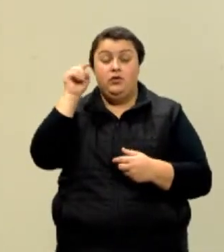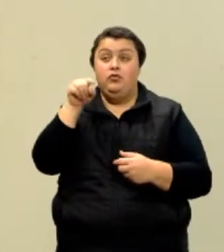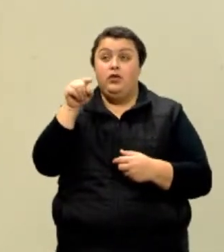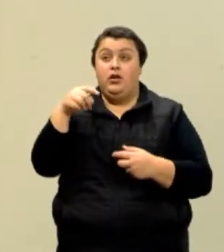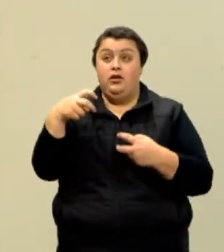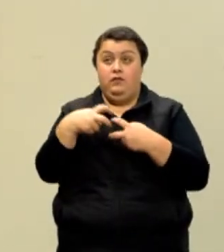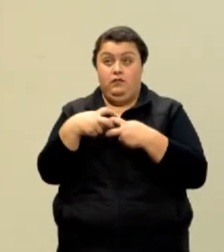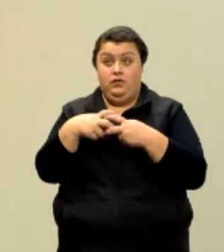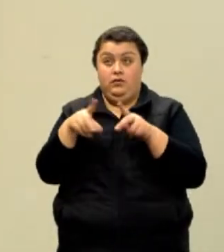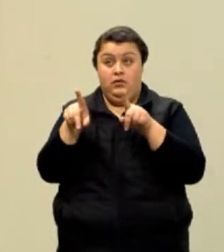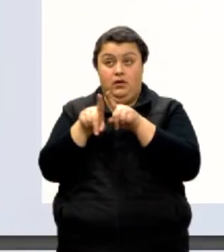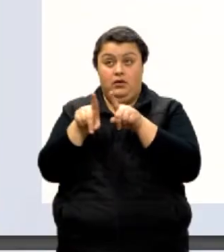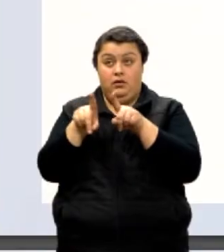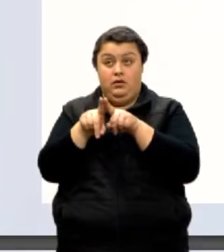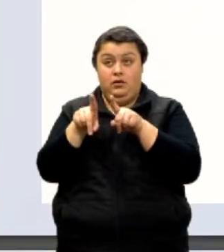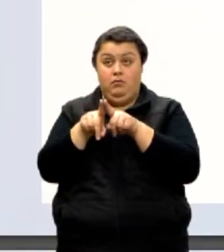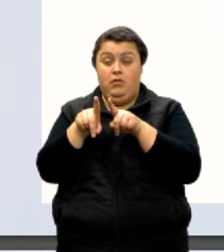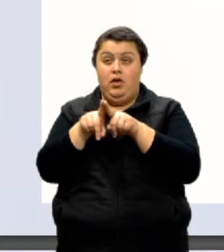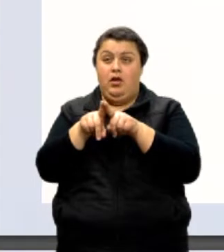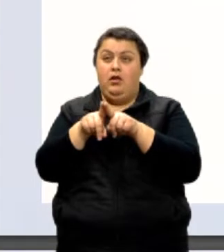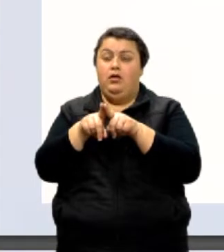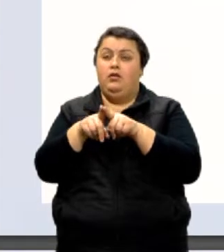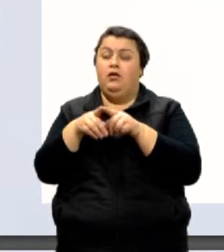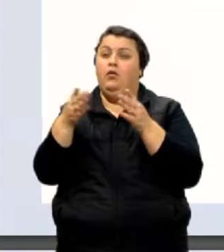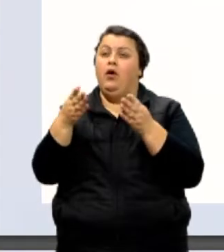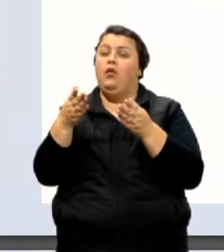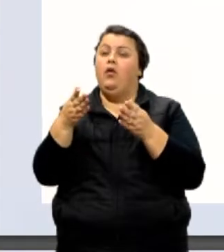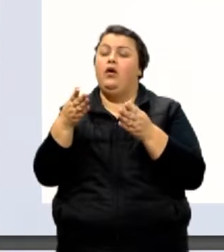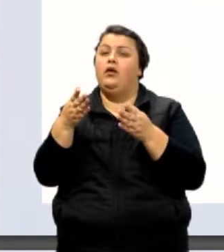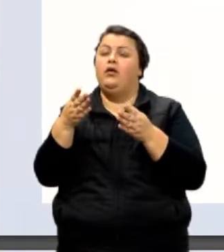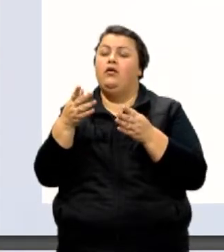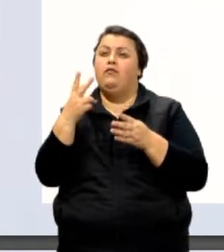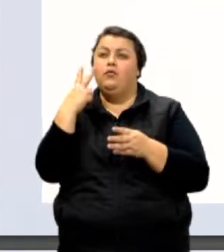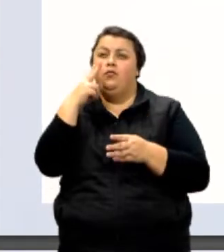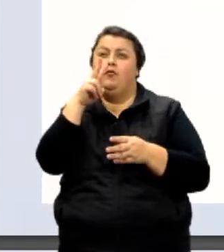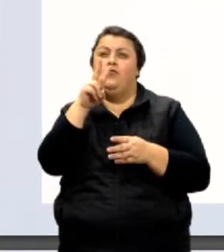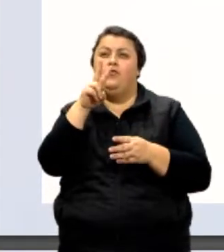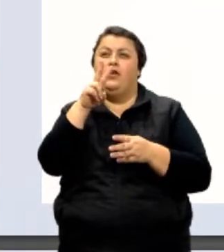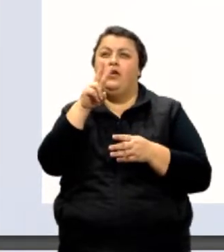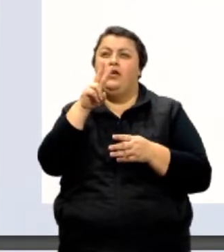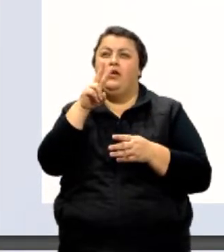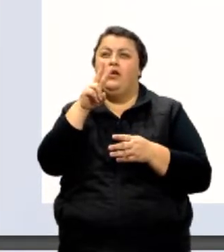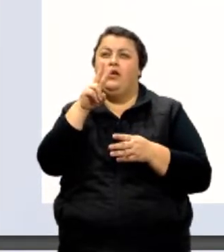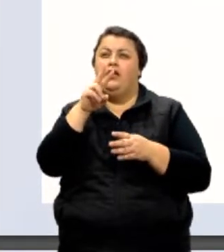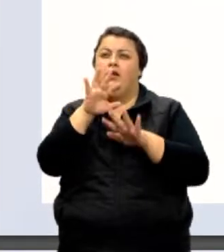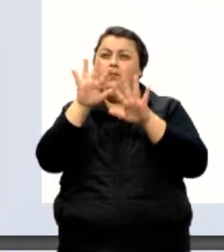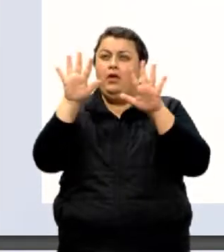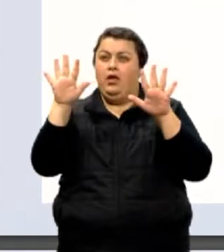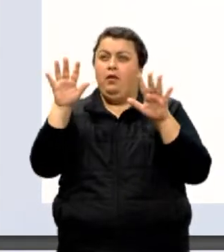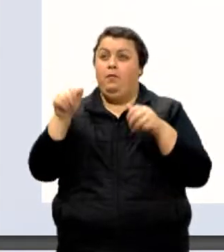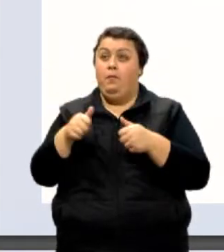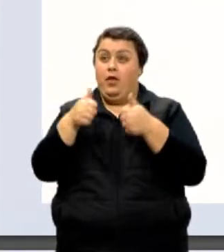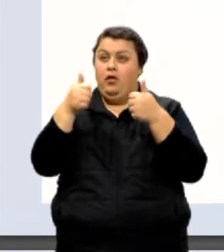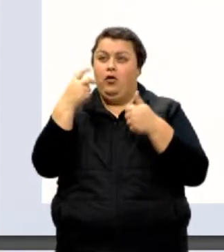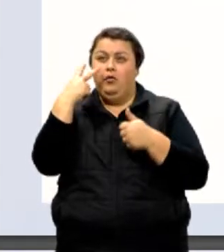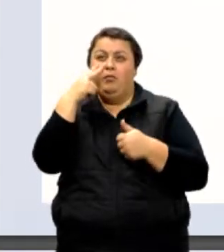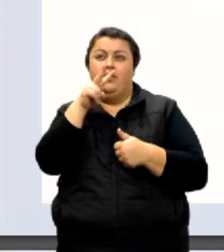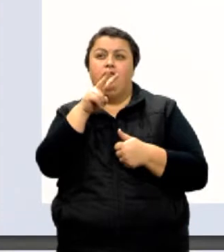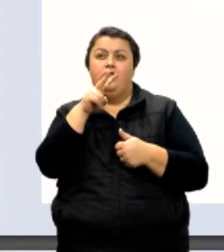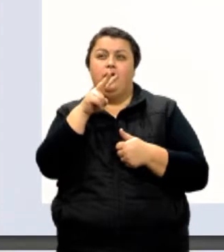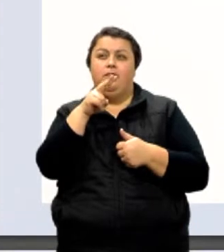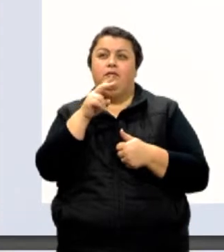Vou resolver na próxima tela que é um pouquinho melhor do que aquela ali que está bem apertado ali para resolver.